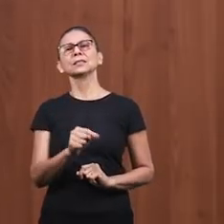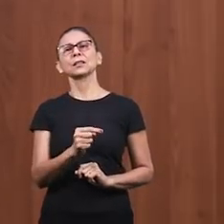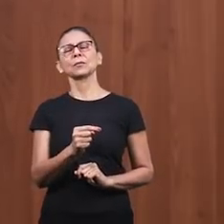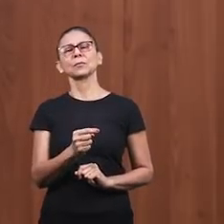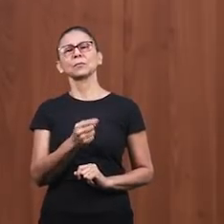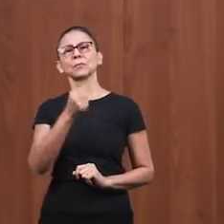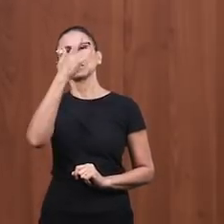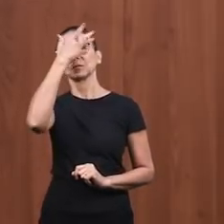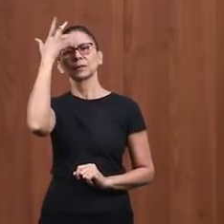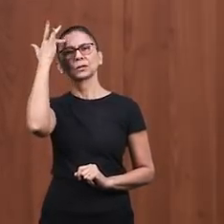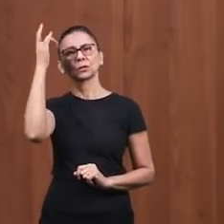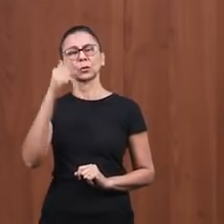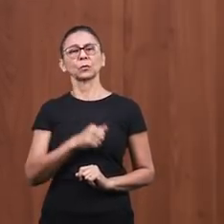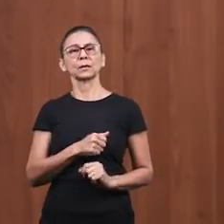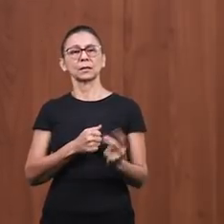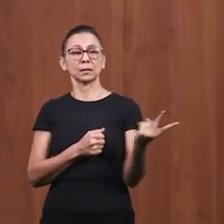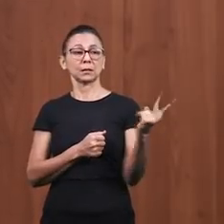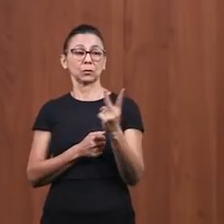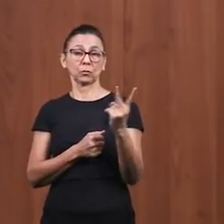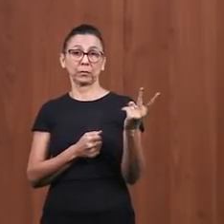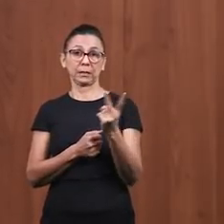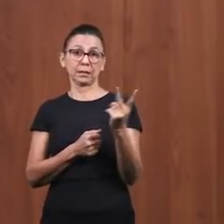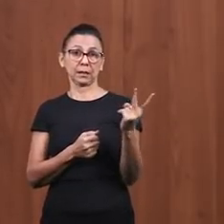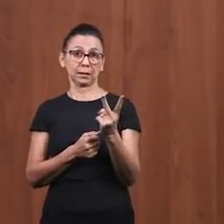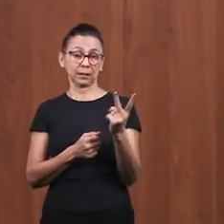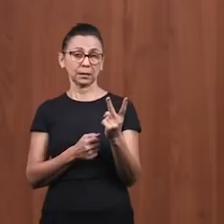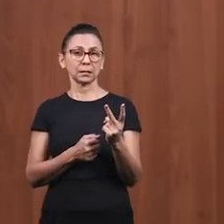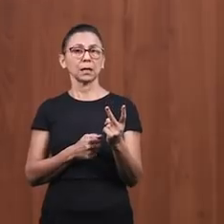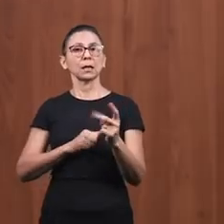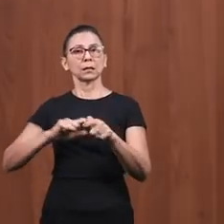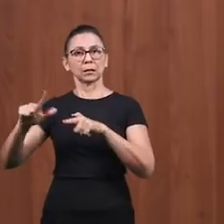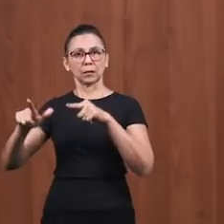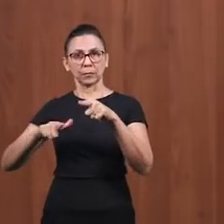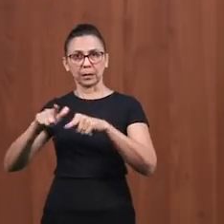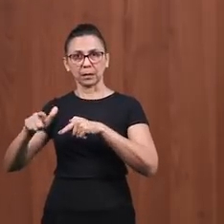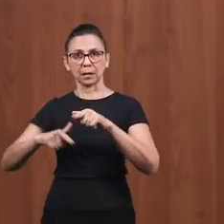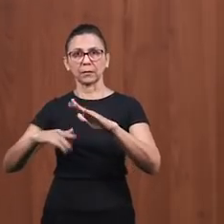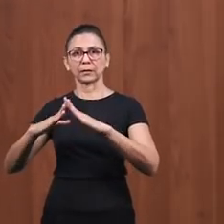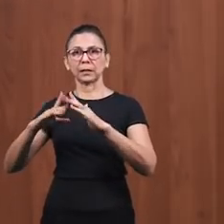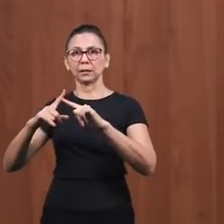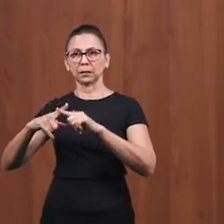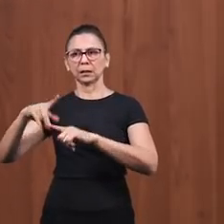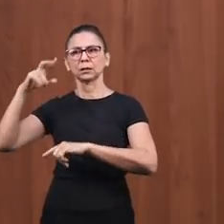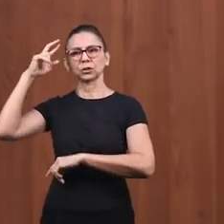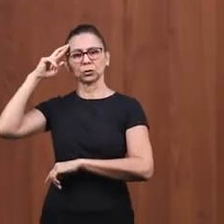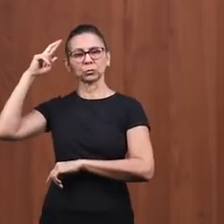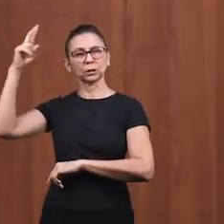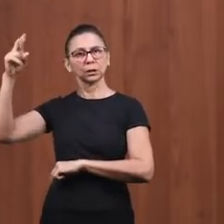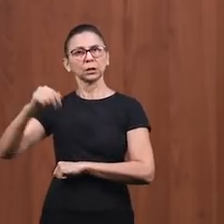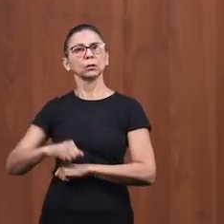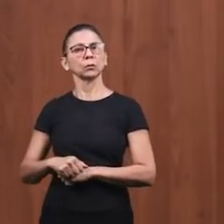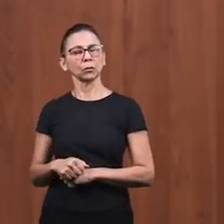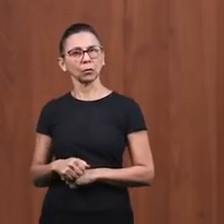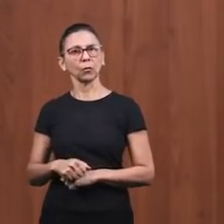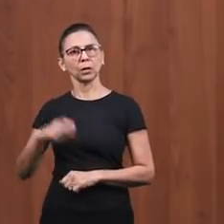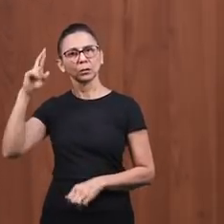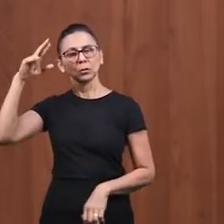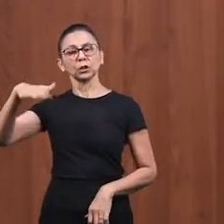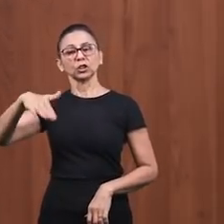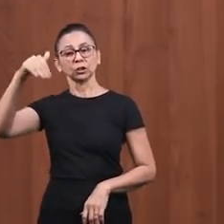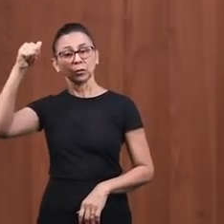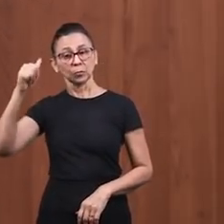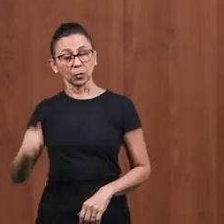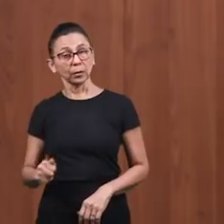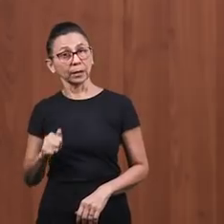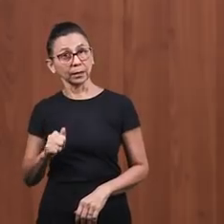serviço do Senhor. O levita e o sacerdote, eles tinham como obrigação levar, eles tinham se levantados pelo Senhor